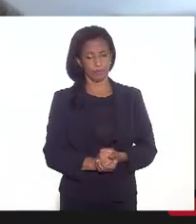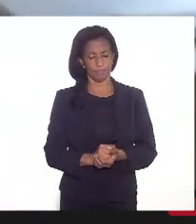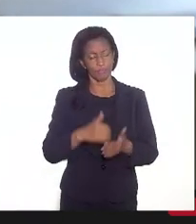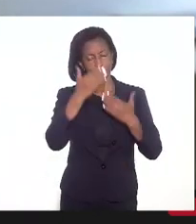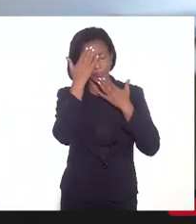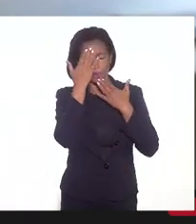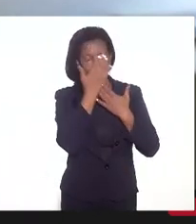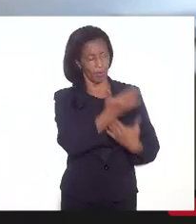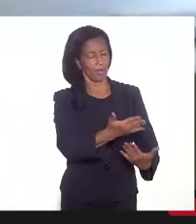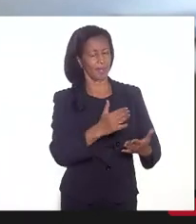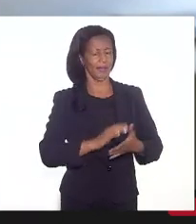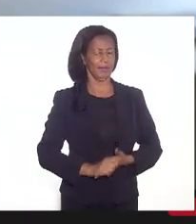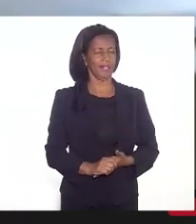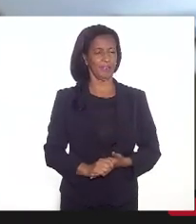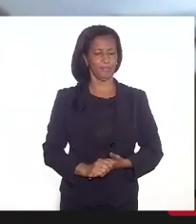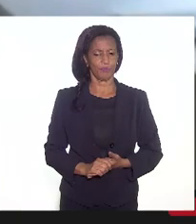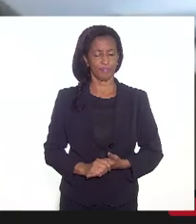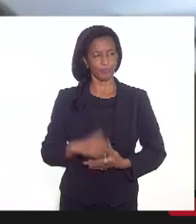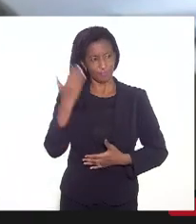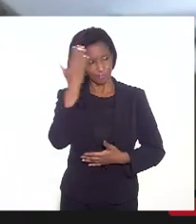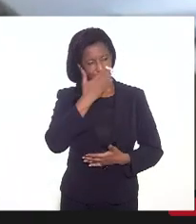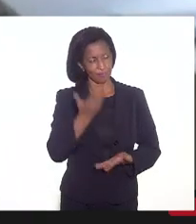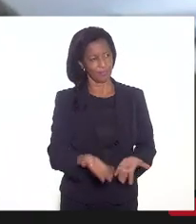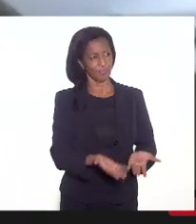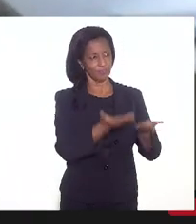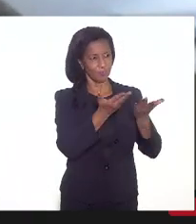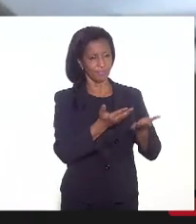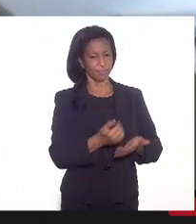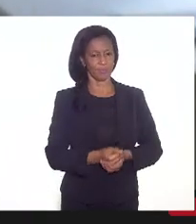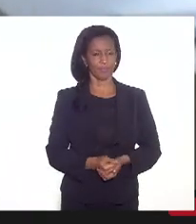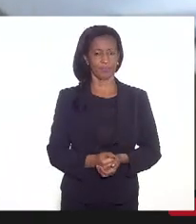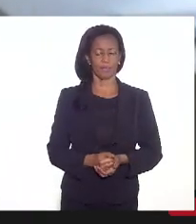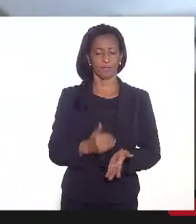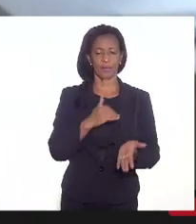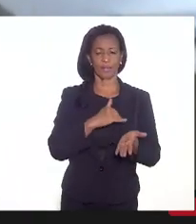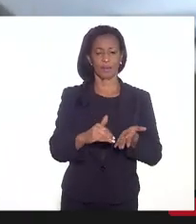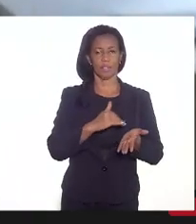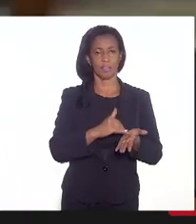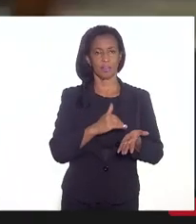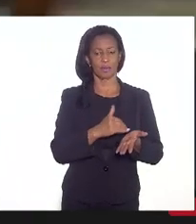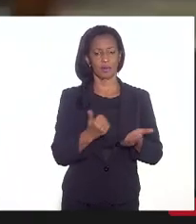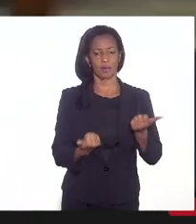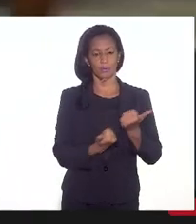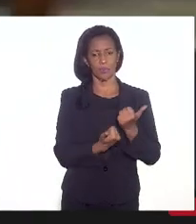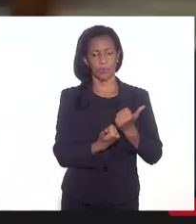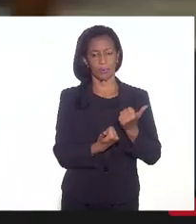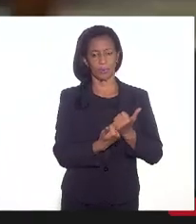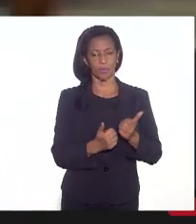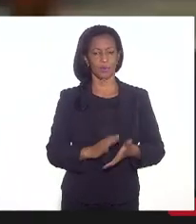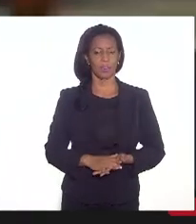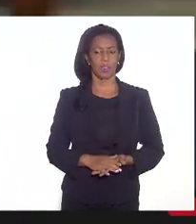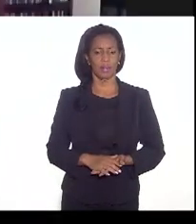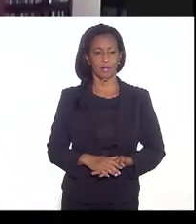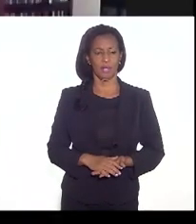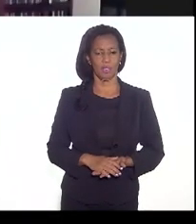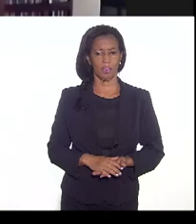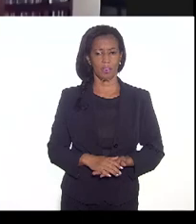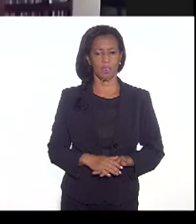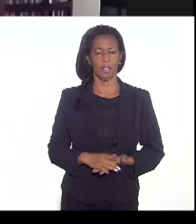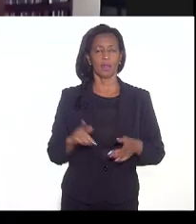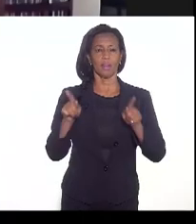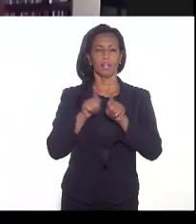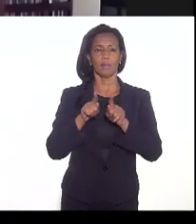agradeço então a presença do secretário e subsecretário, obrigado, agradeço a presença dos